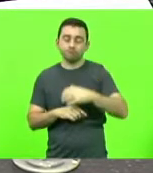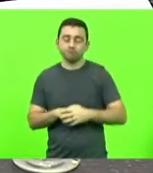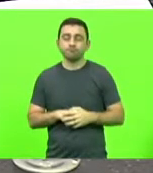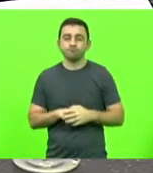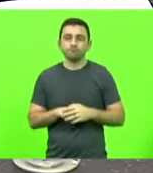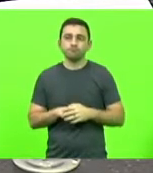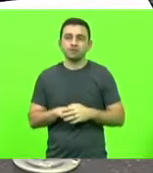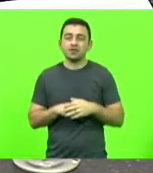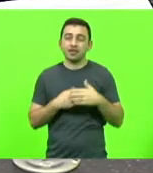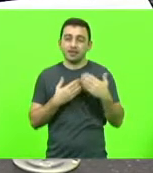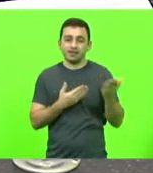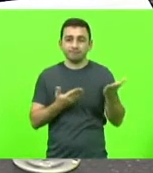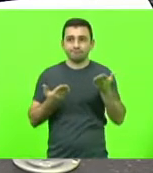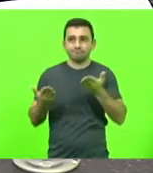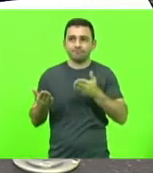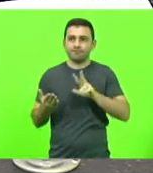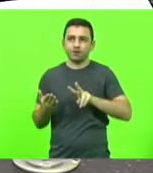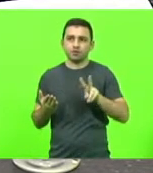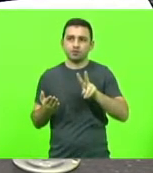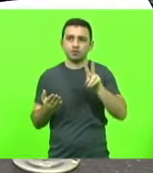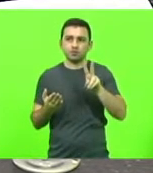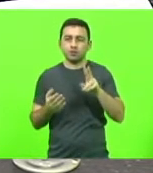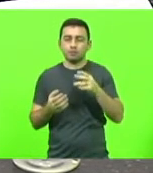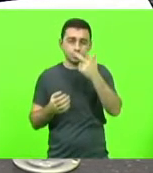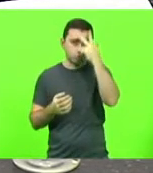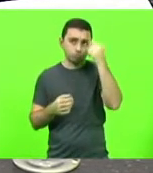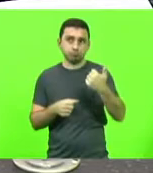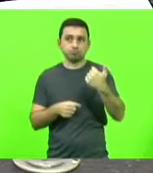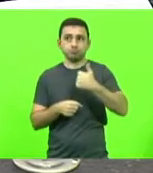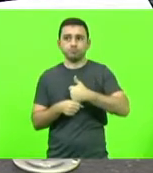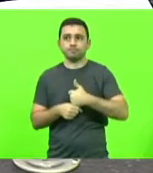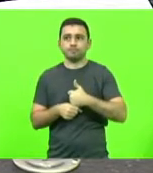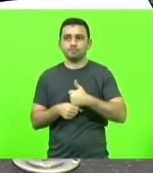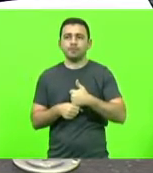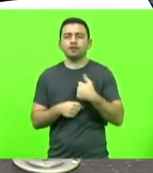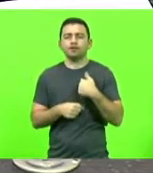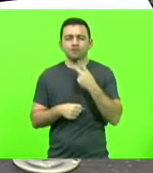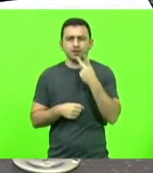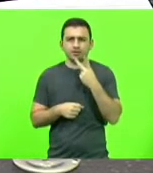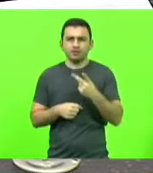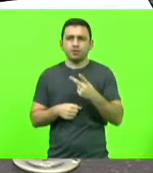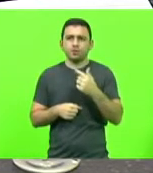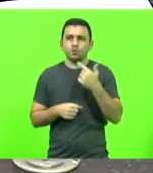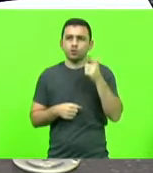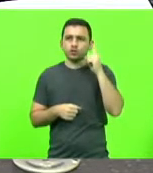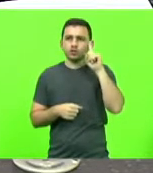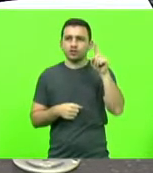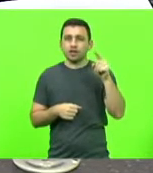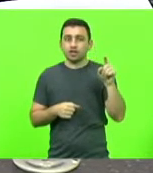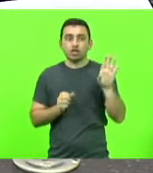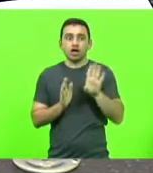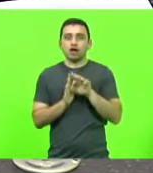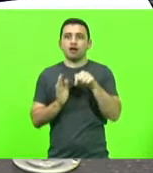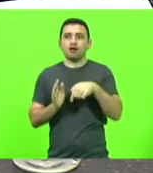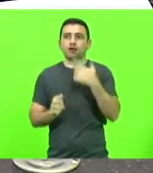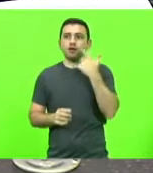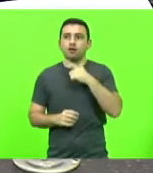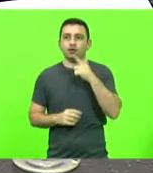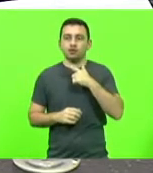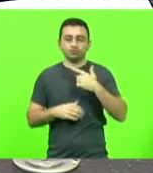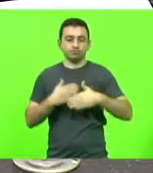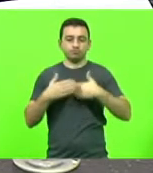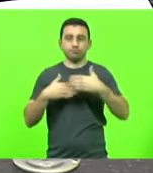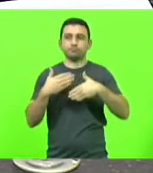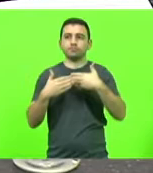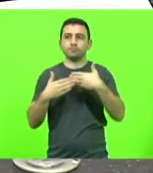gesto da valorização do suplente. Eu disse aquele dia que ninguém chegou aqui, eu acho que não tem nenhum deputado